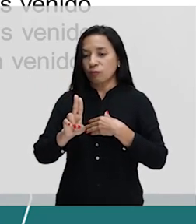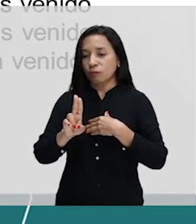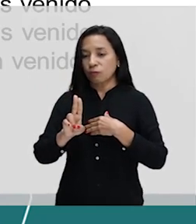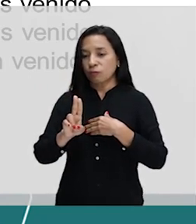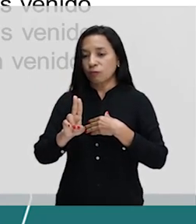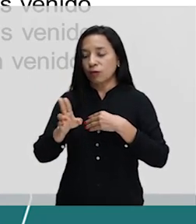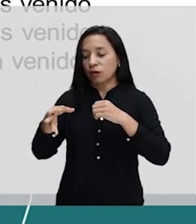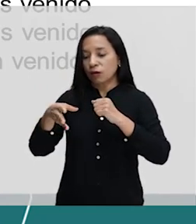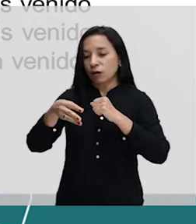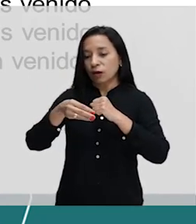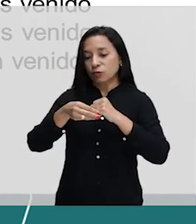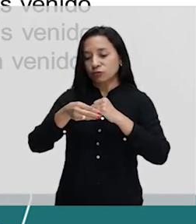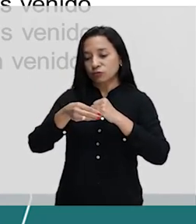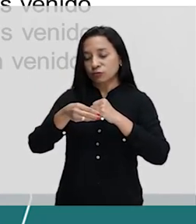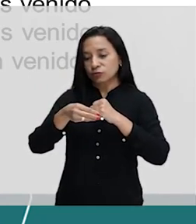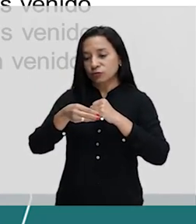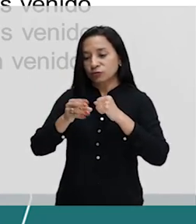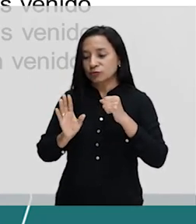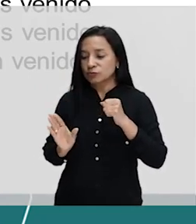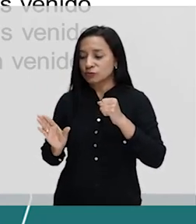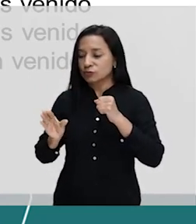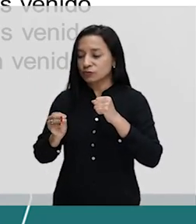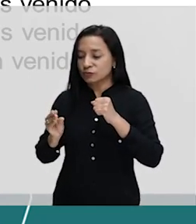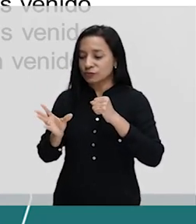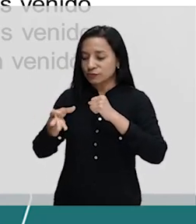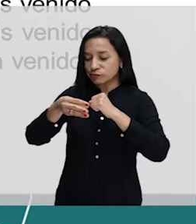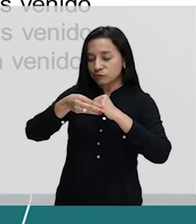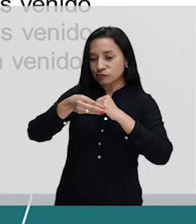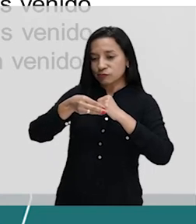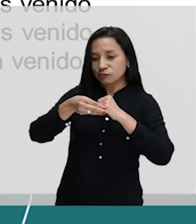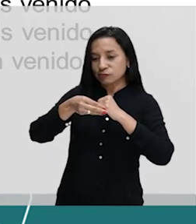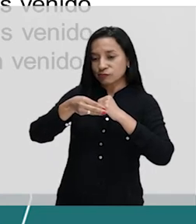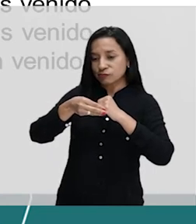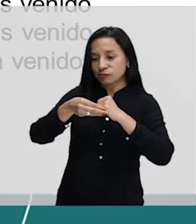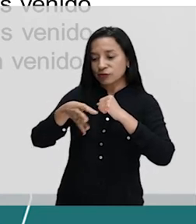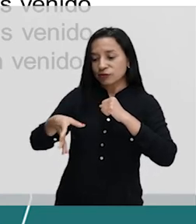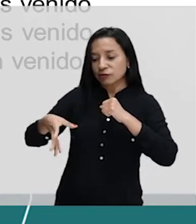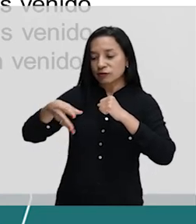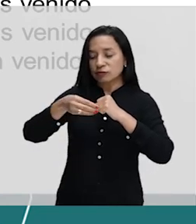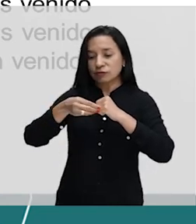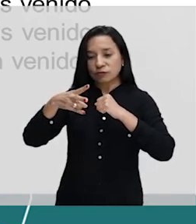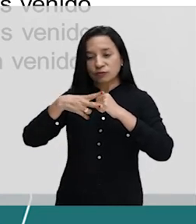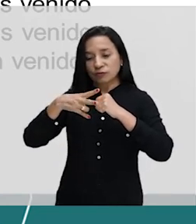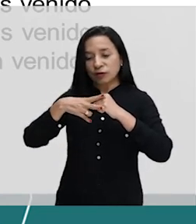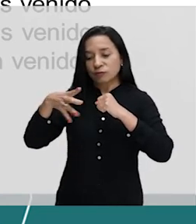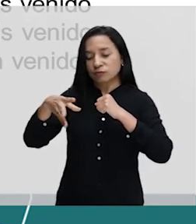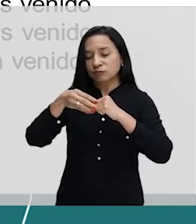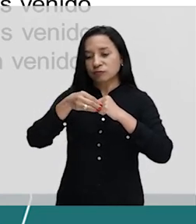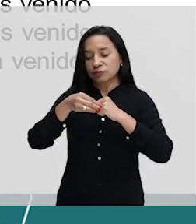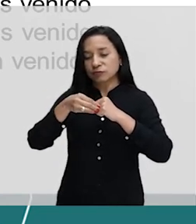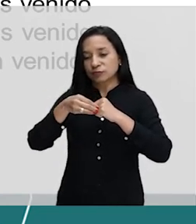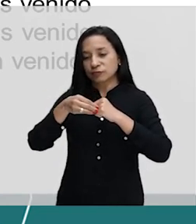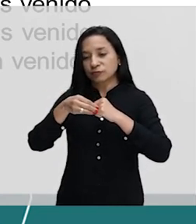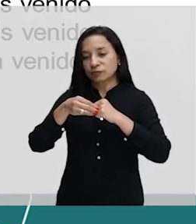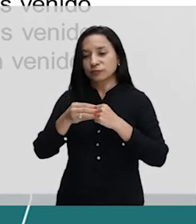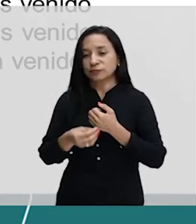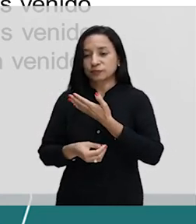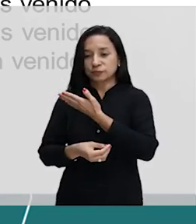auxílio do auxiliar tá o auxílio do auxiliar ficou esquisito o auxílio do verbo auxiliar então